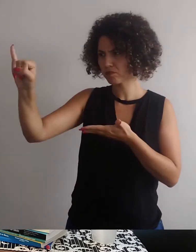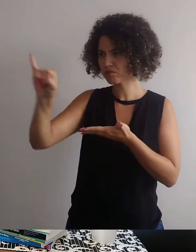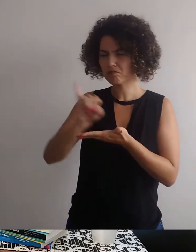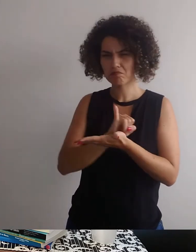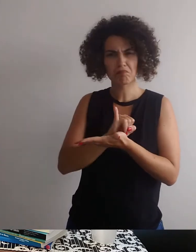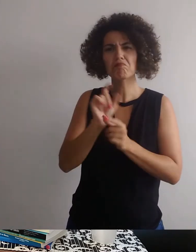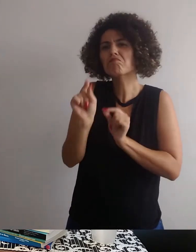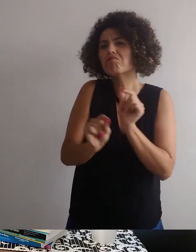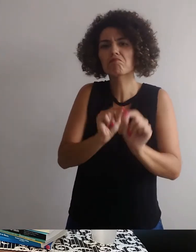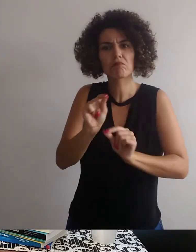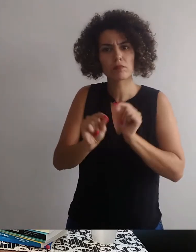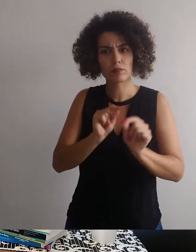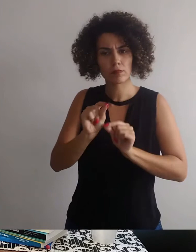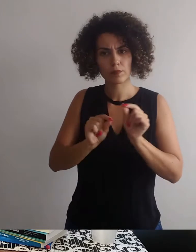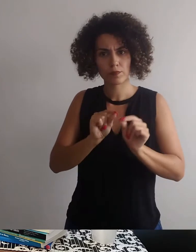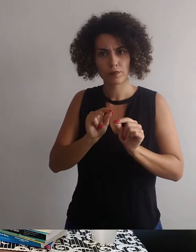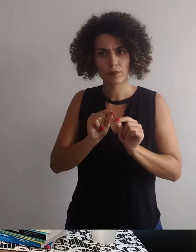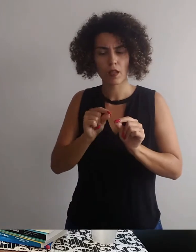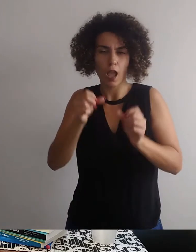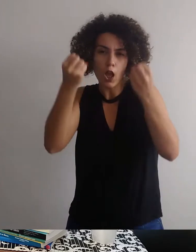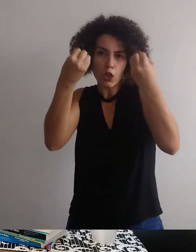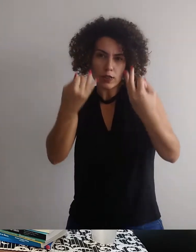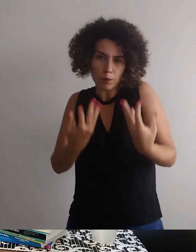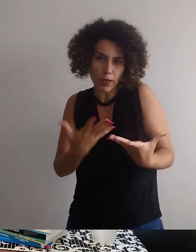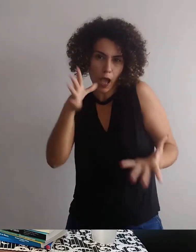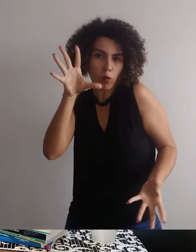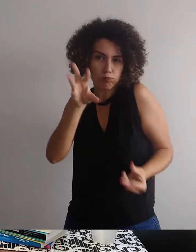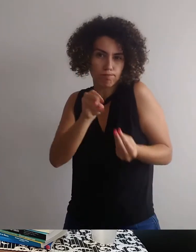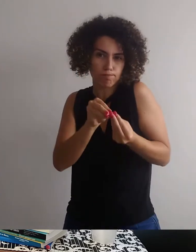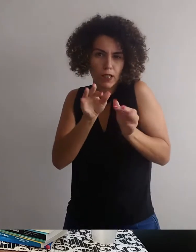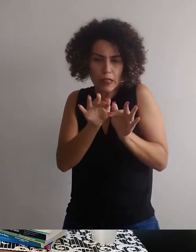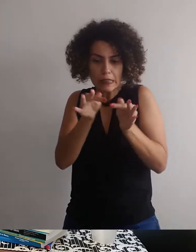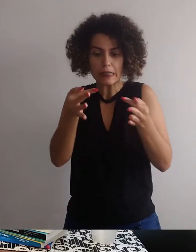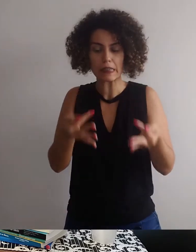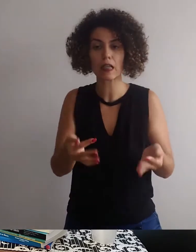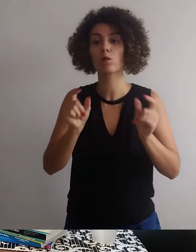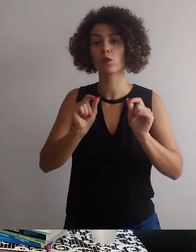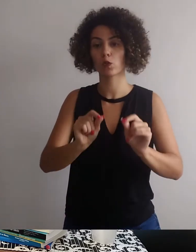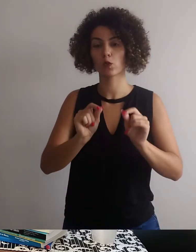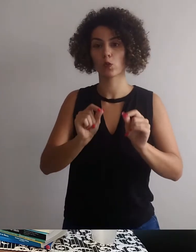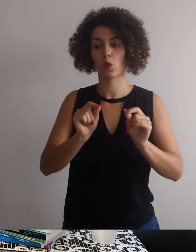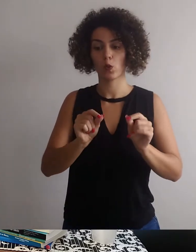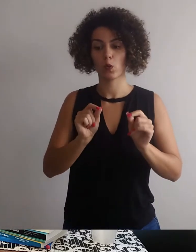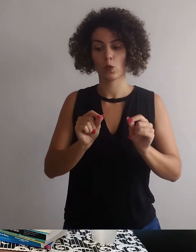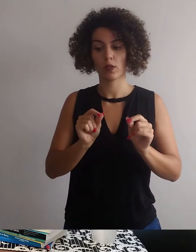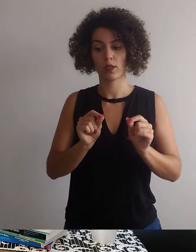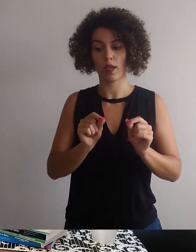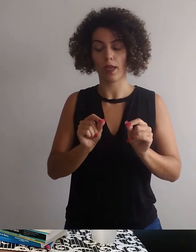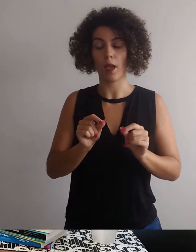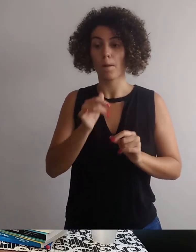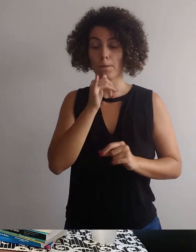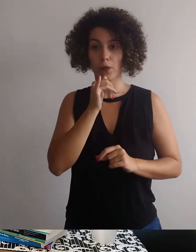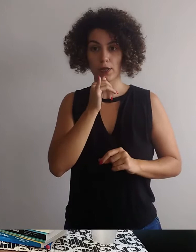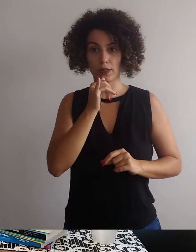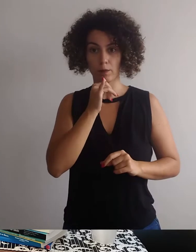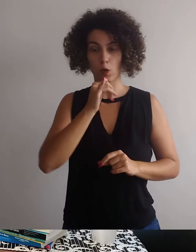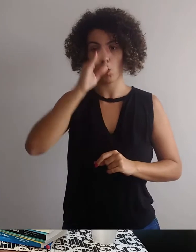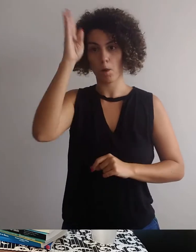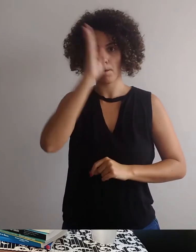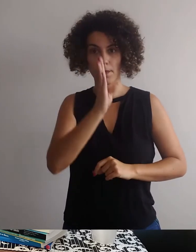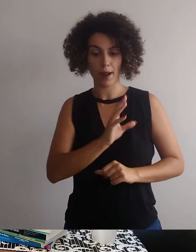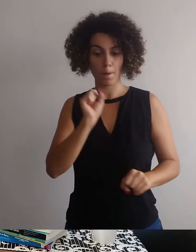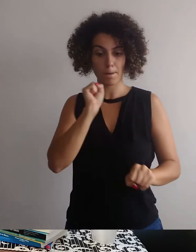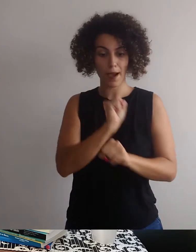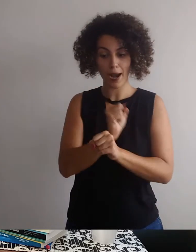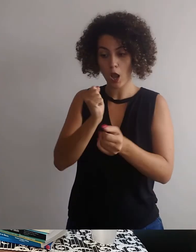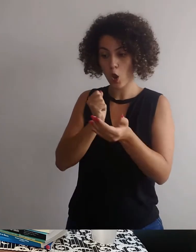substituição de importações? O elas são? Basicamente, explicando de uma forma bem rasa, é a forma de